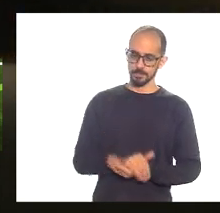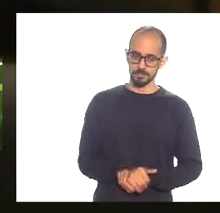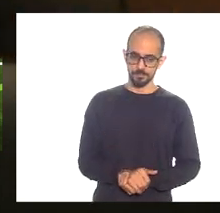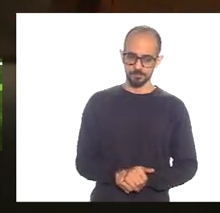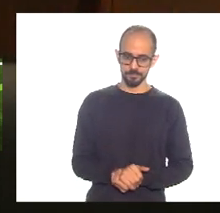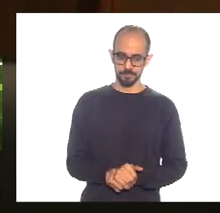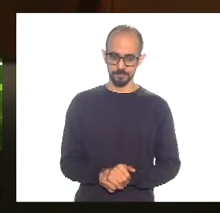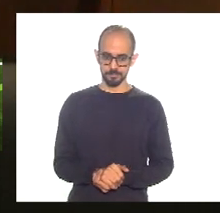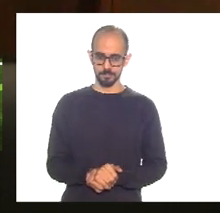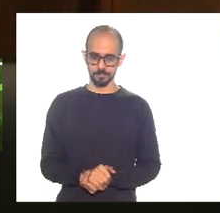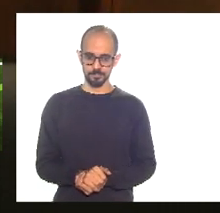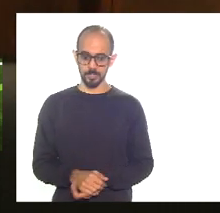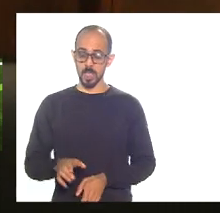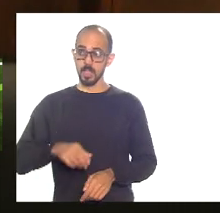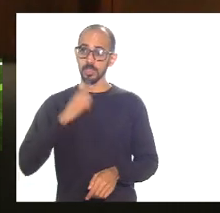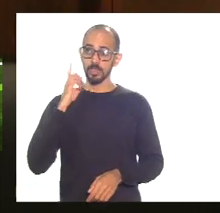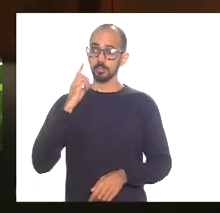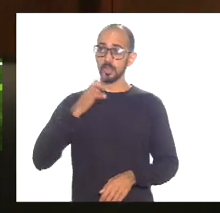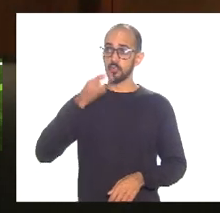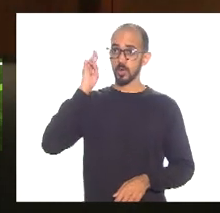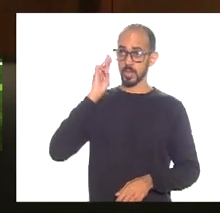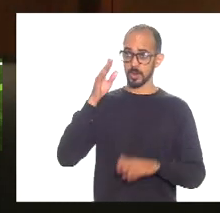deputado Valdeck por favor